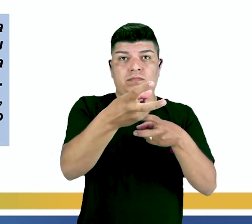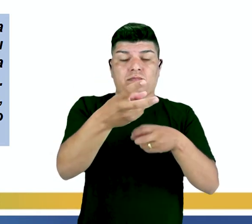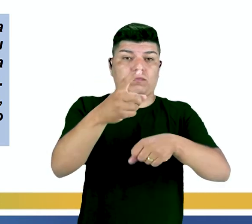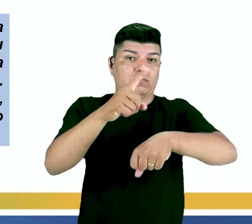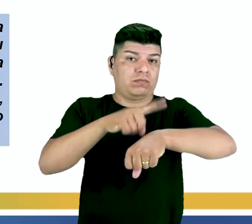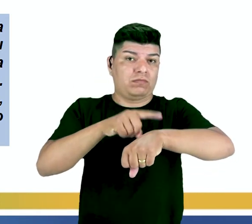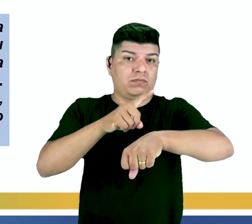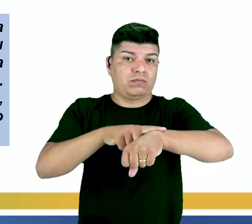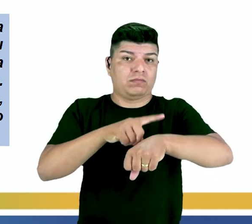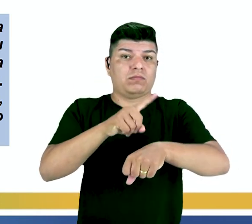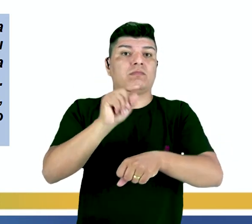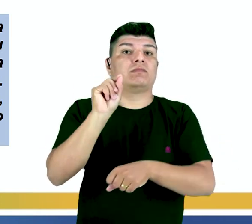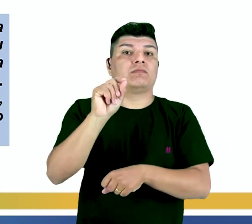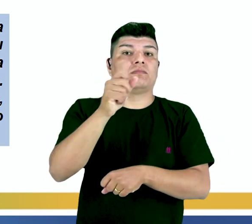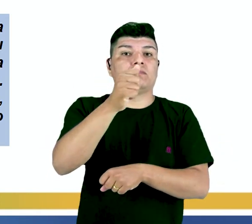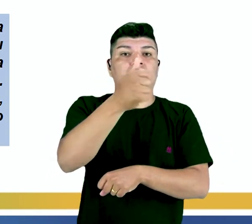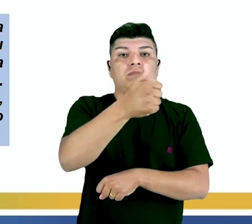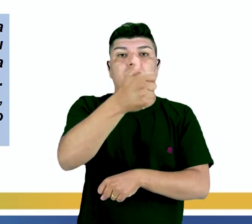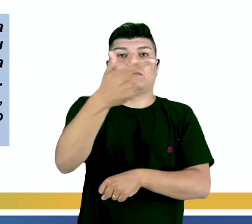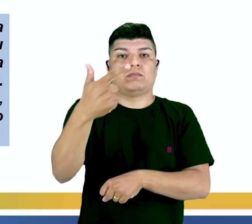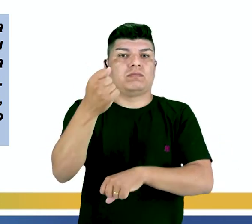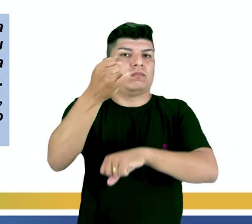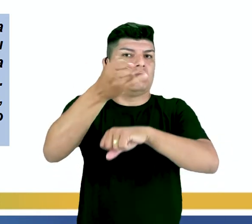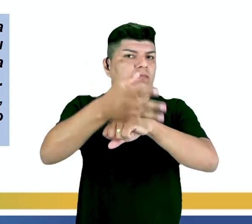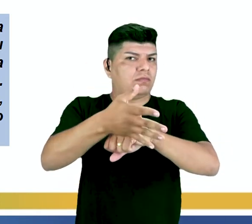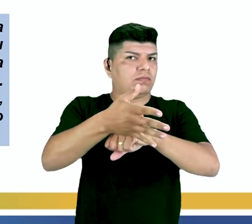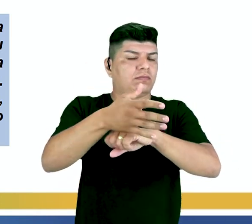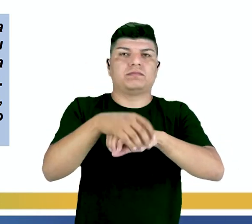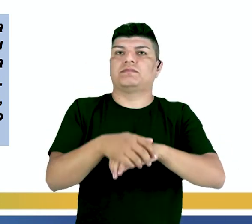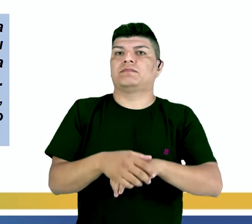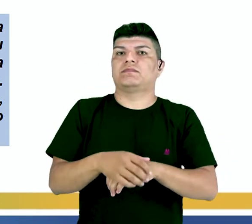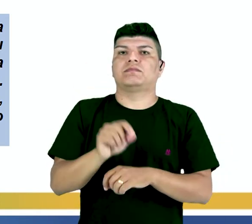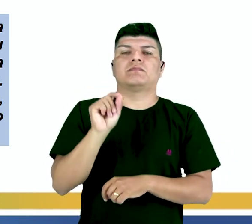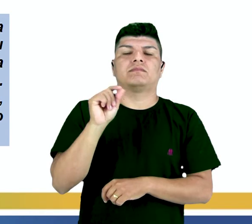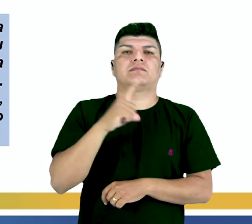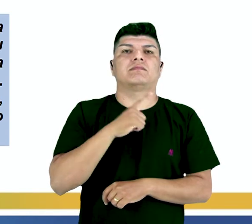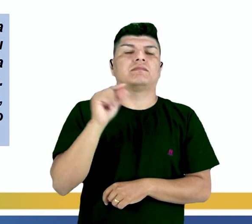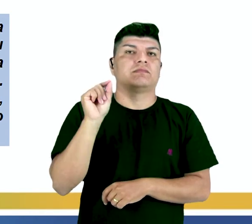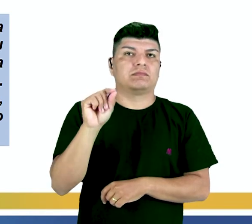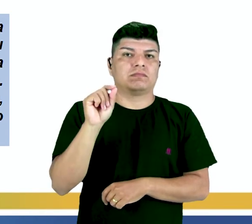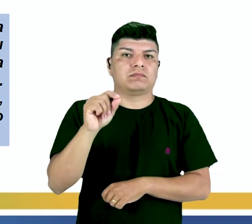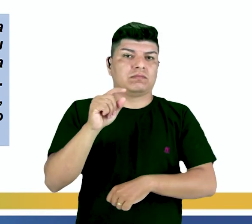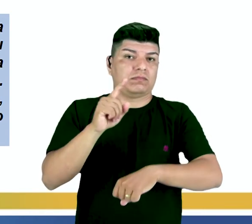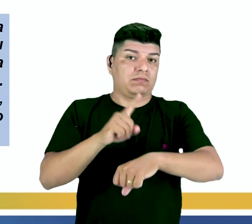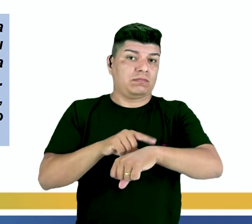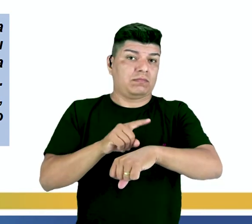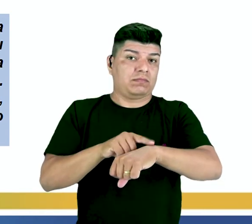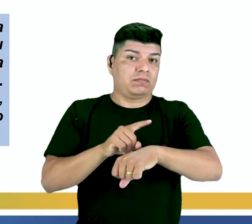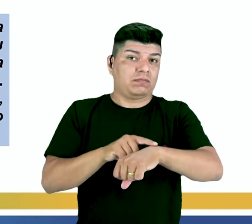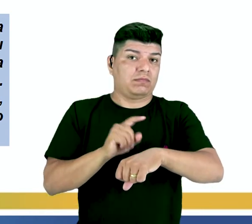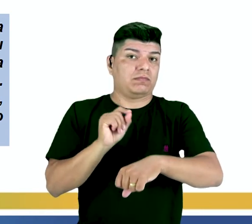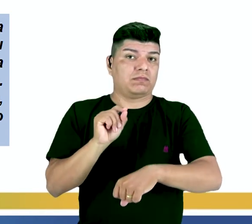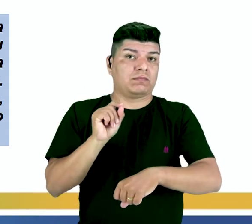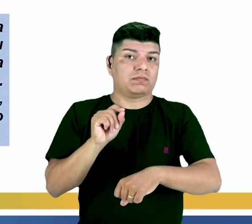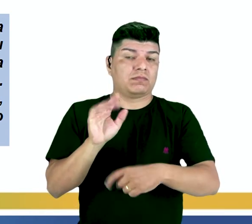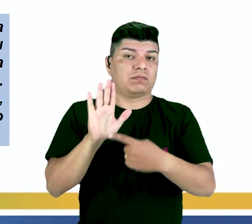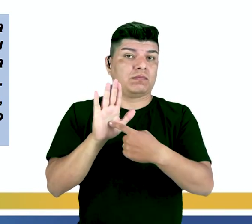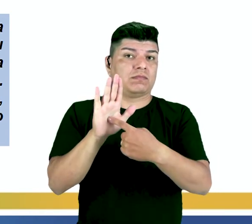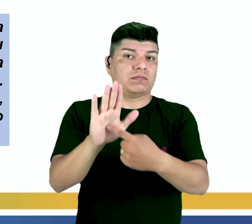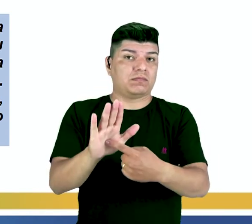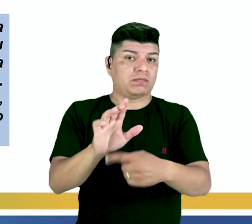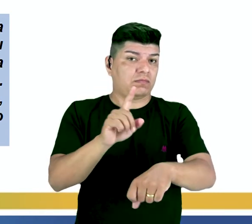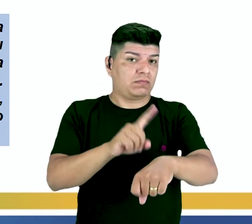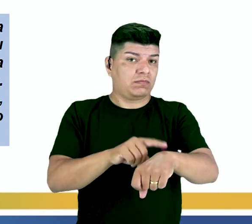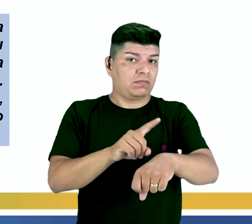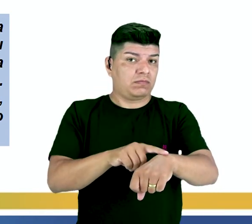relógio começou a bater meia-noite, nós temos aí a demarcação da temporalidade do momento em que o relógio